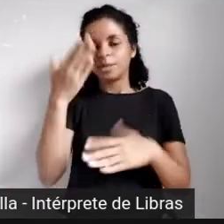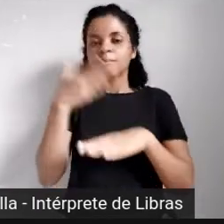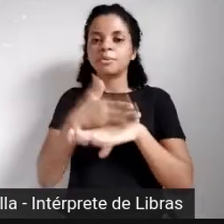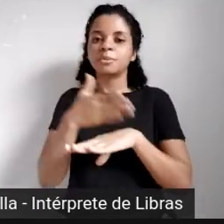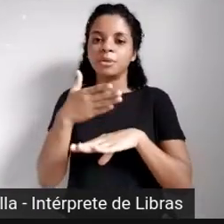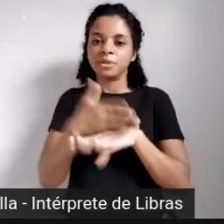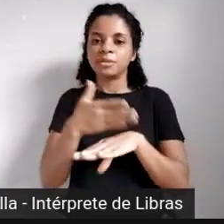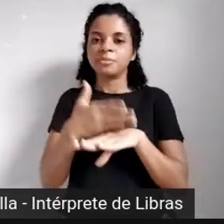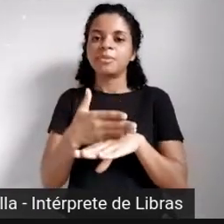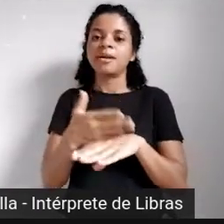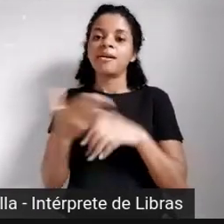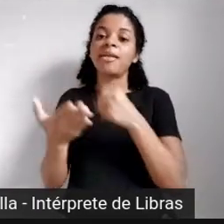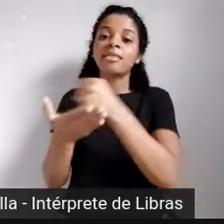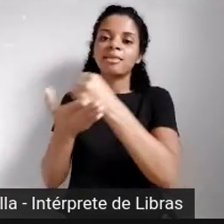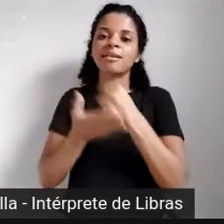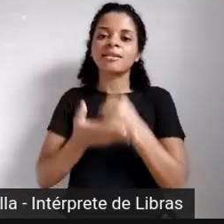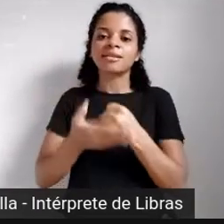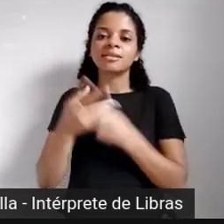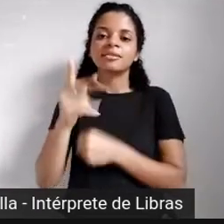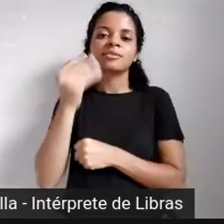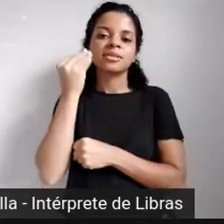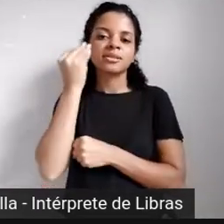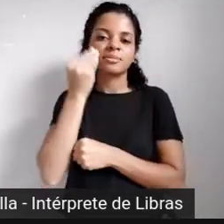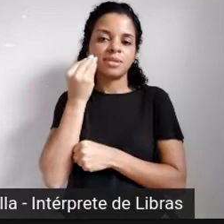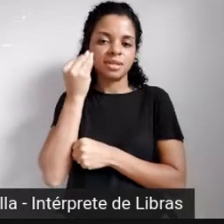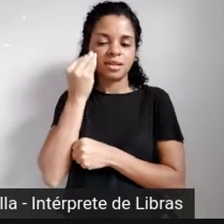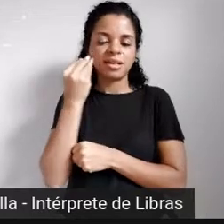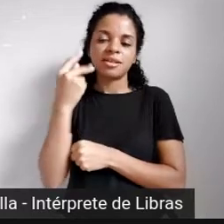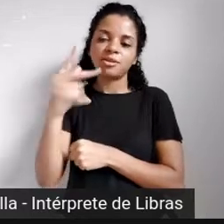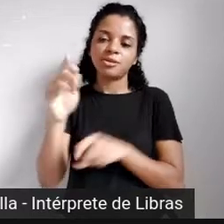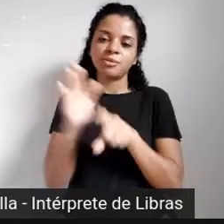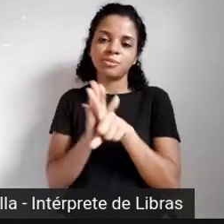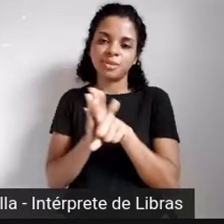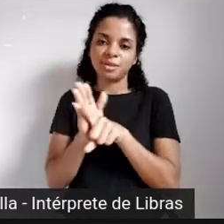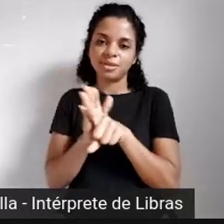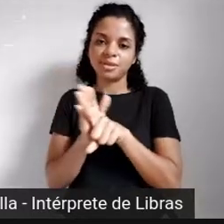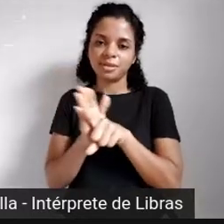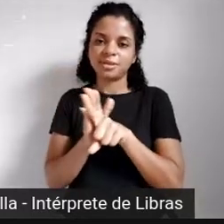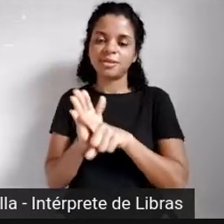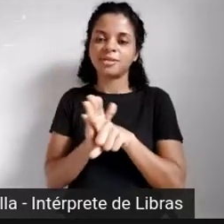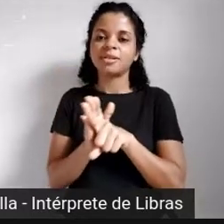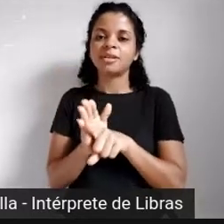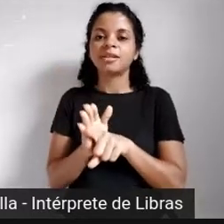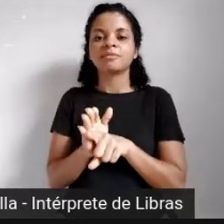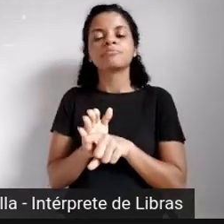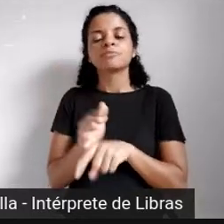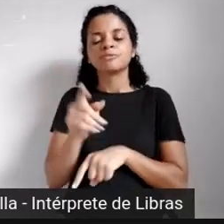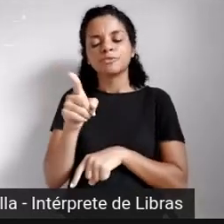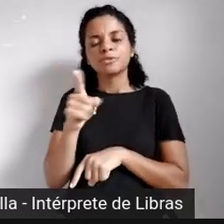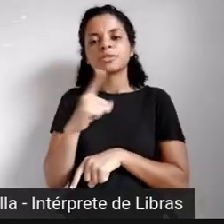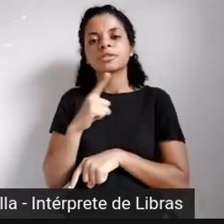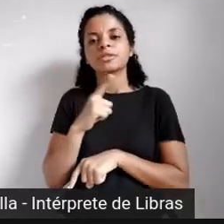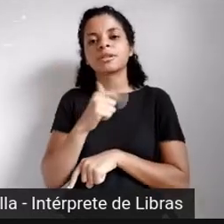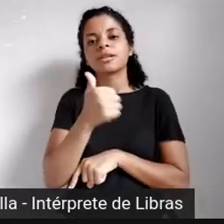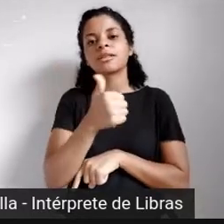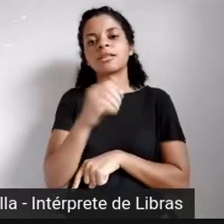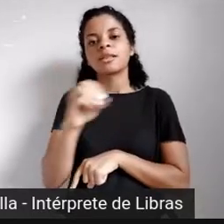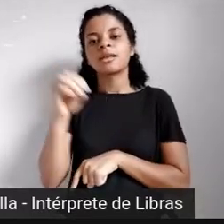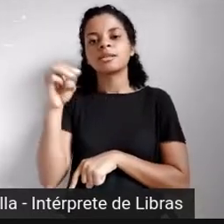experiências e seu resultado de pesquisa. Você também tem 10 minutos para fazer a sua apresentação.